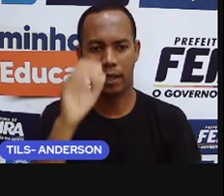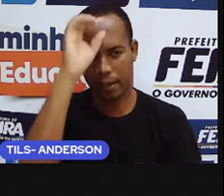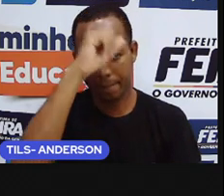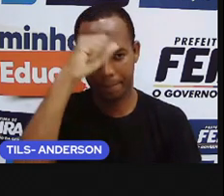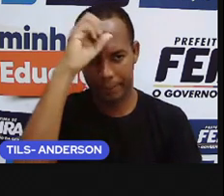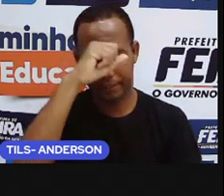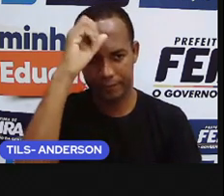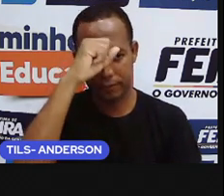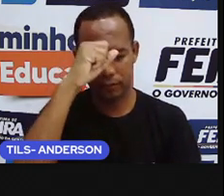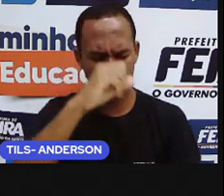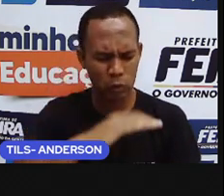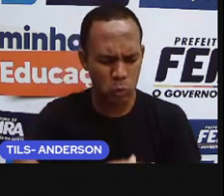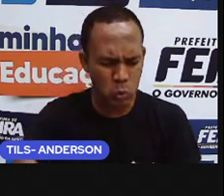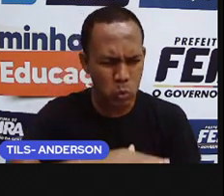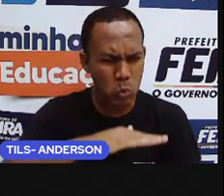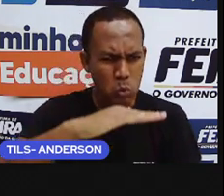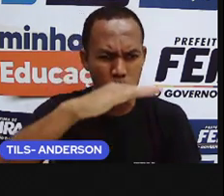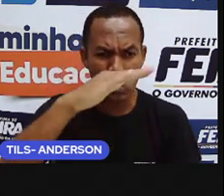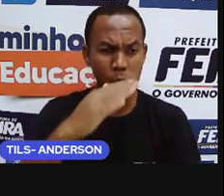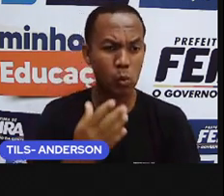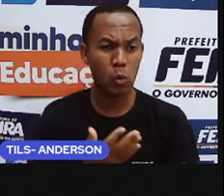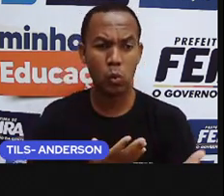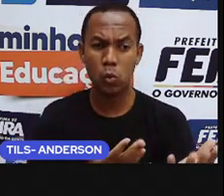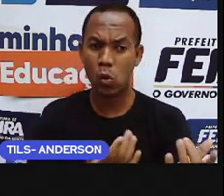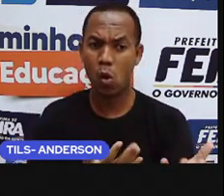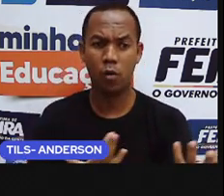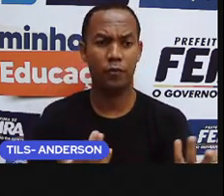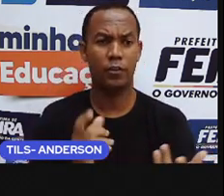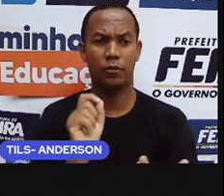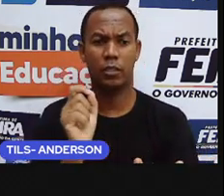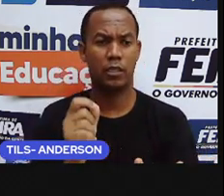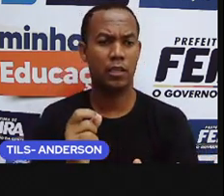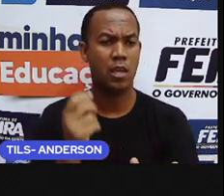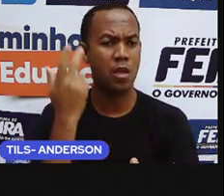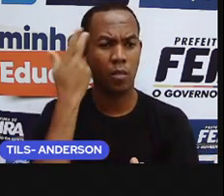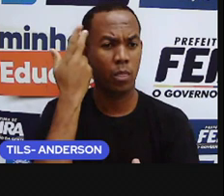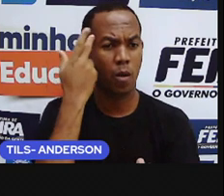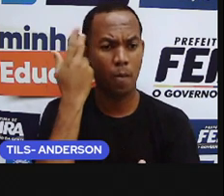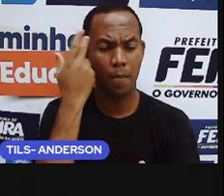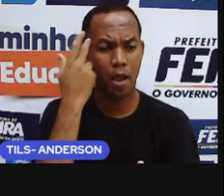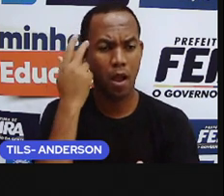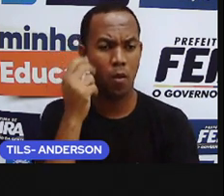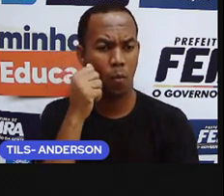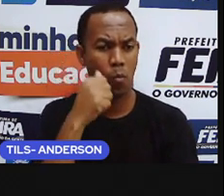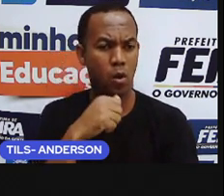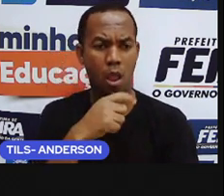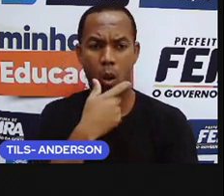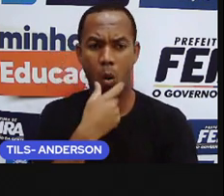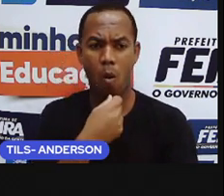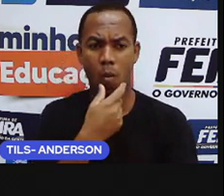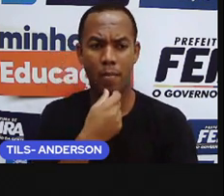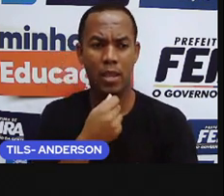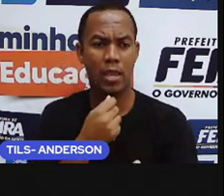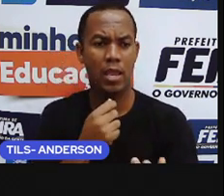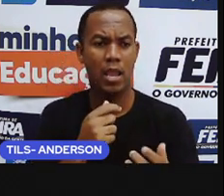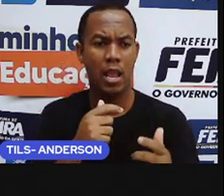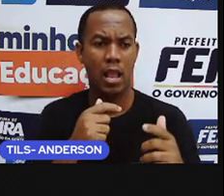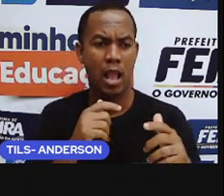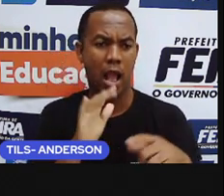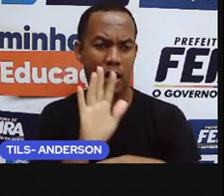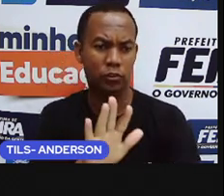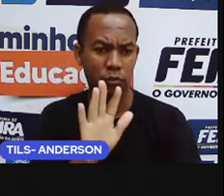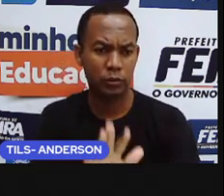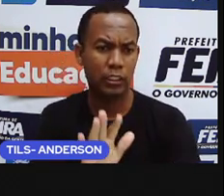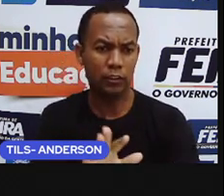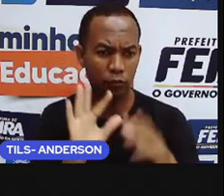as tarefas do dia a dia, né? E é bem comum ver uma menina ajudando sua mãe, ou um menino acompanhando seu pai e seus